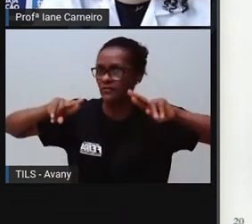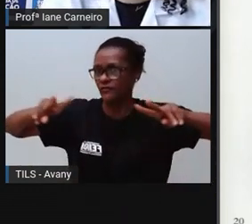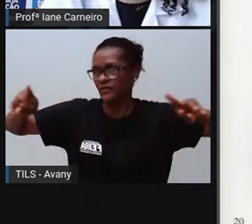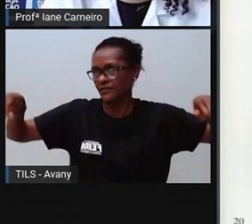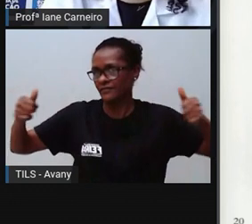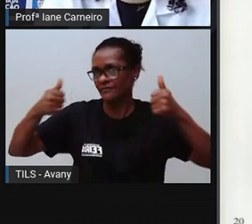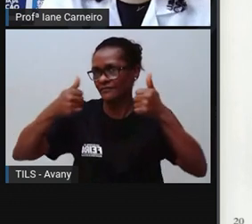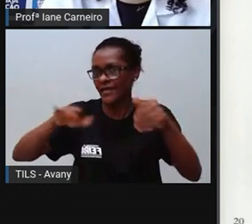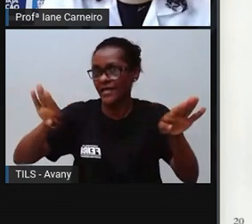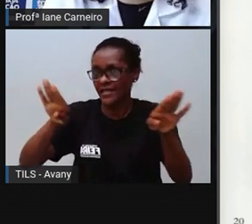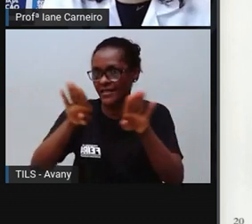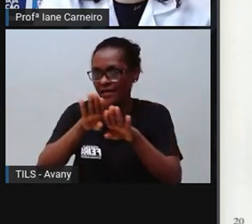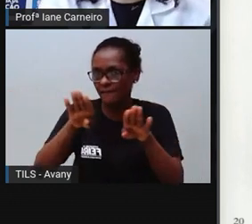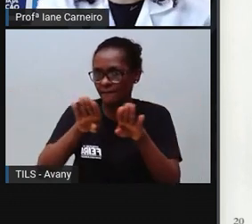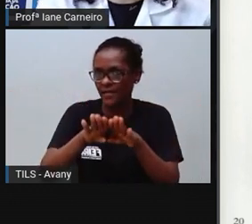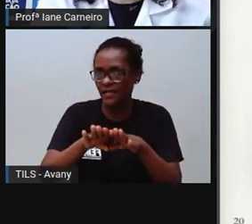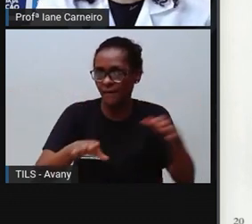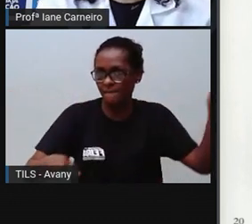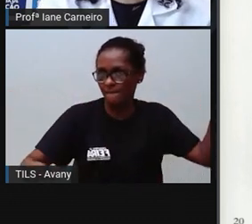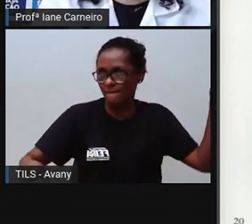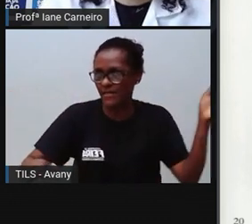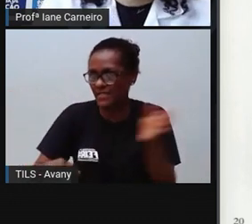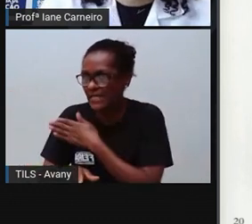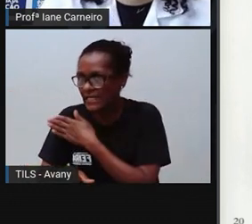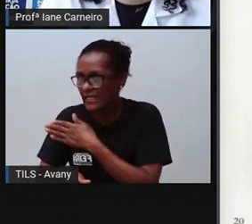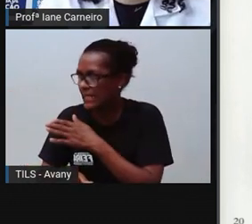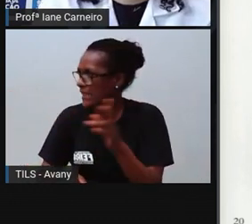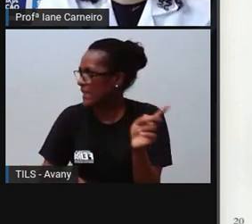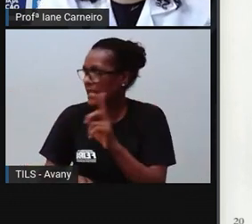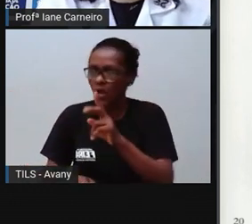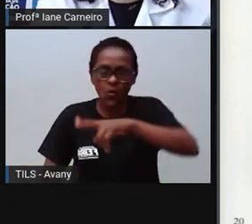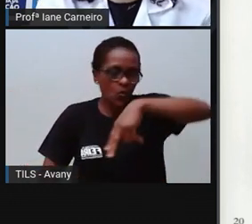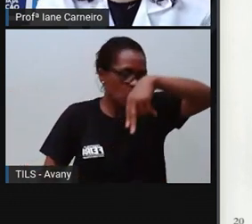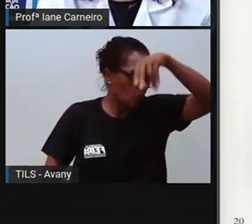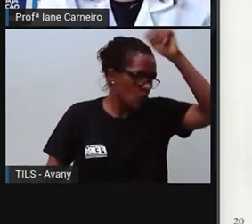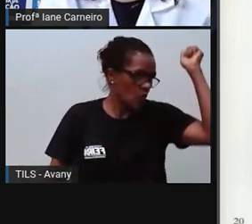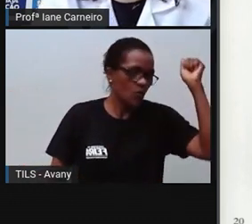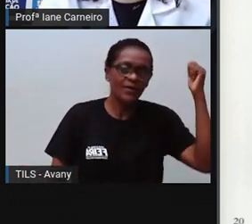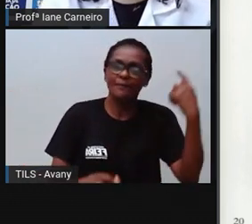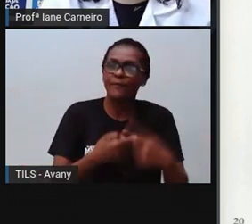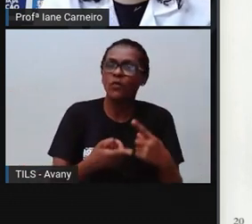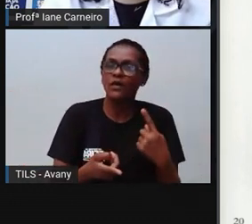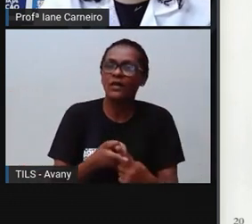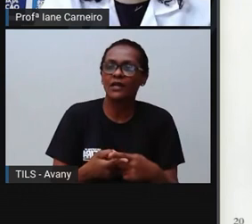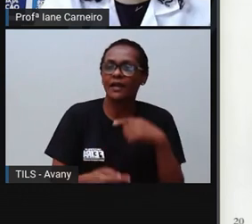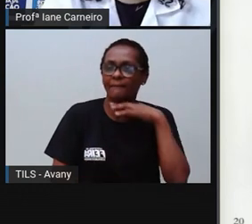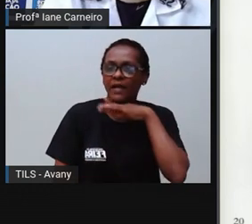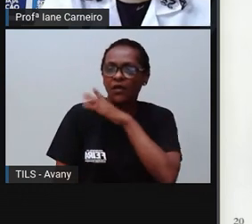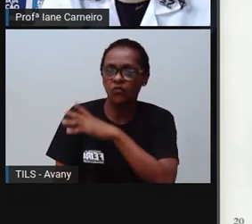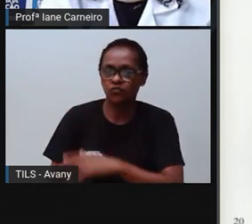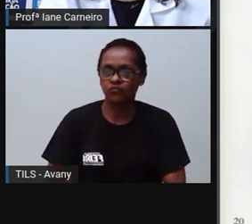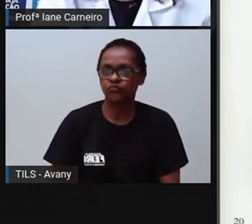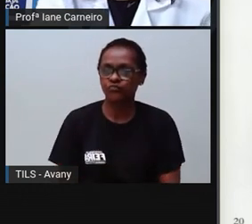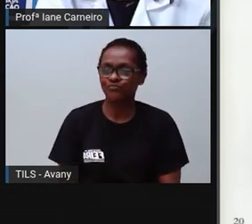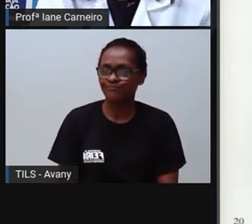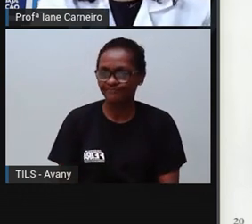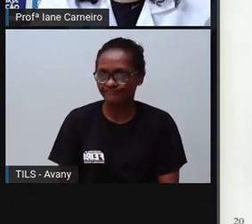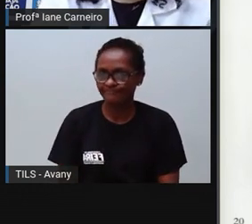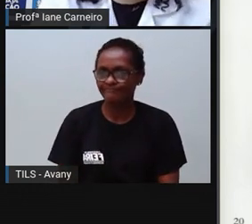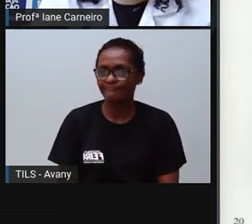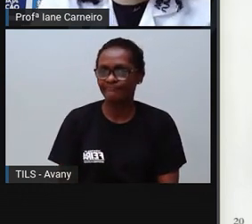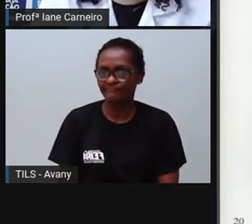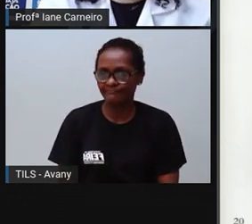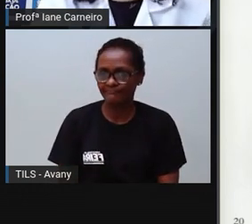As mãos não são para bater. Nunca se deve bater nos outros. Destruir o meu